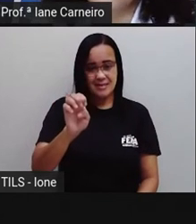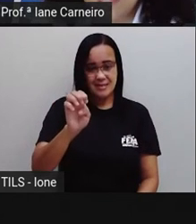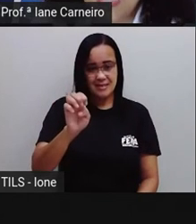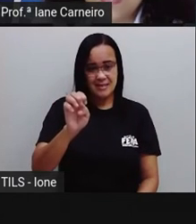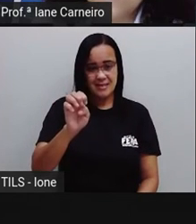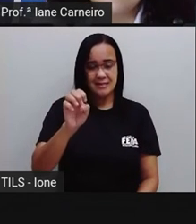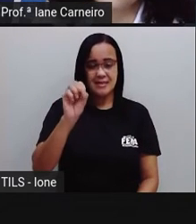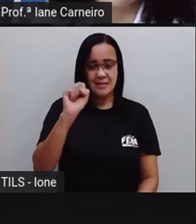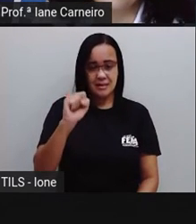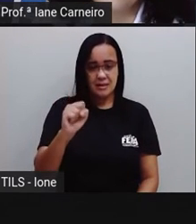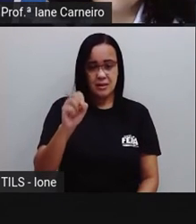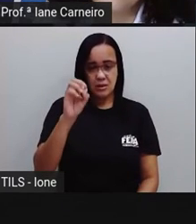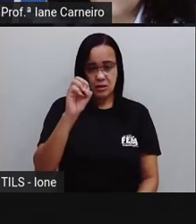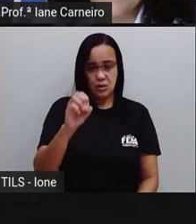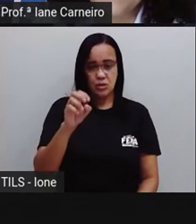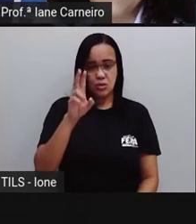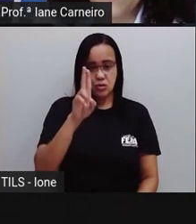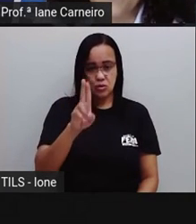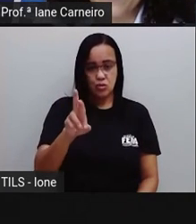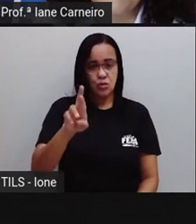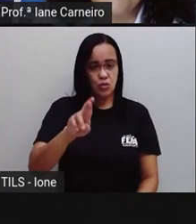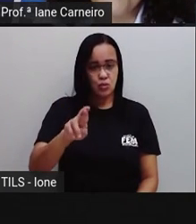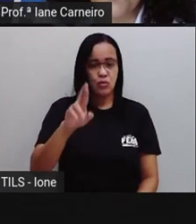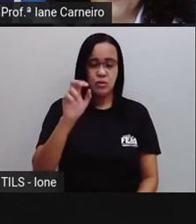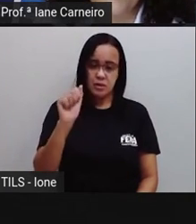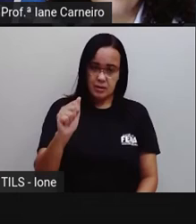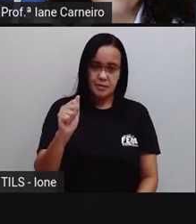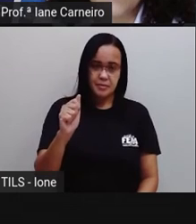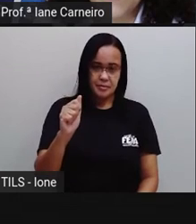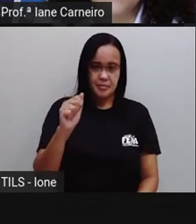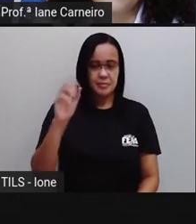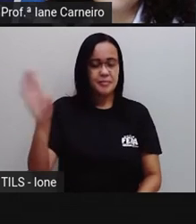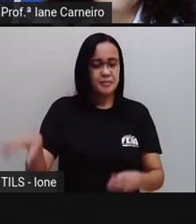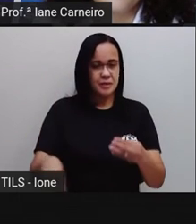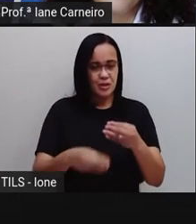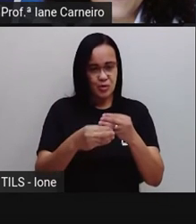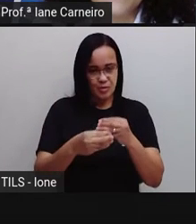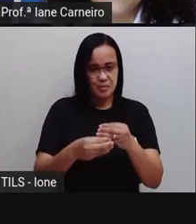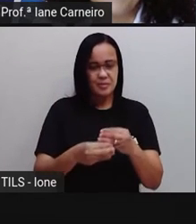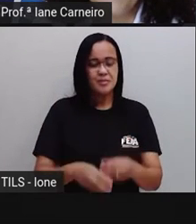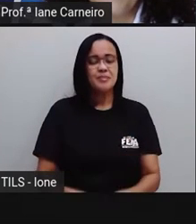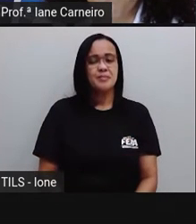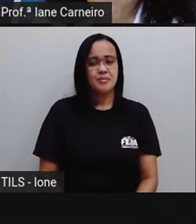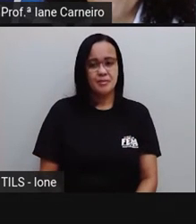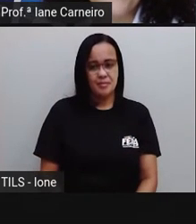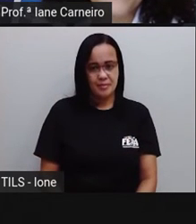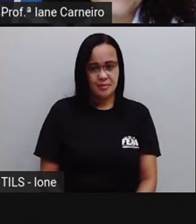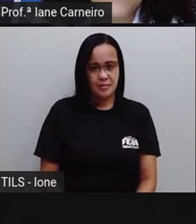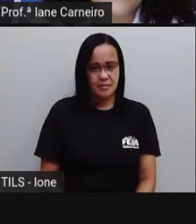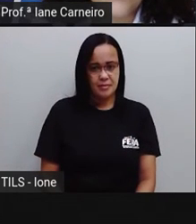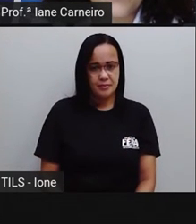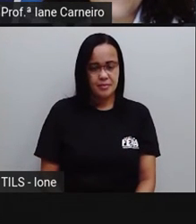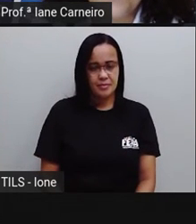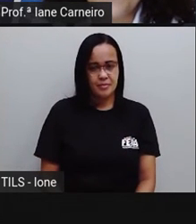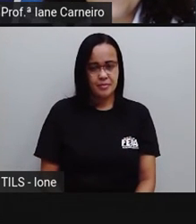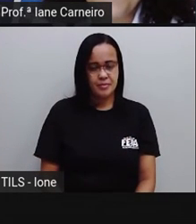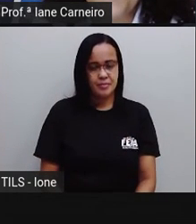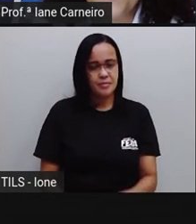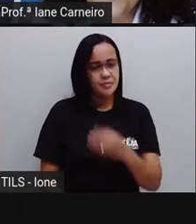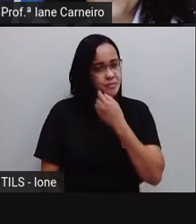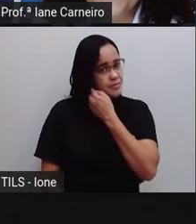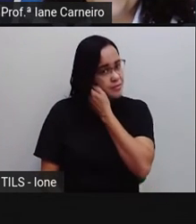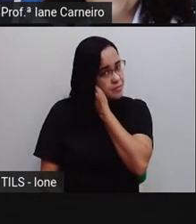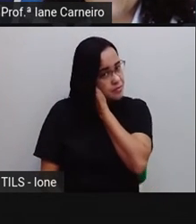TÉ-ZOURA. Então, olha a sílaba TÉ, como é que a gente forma, ó, com o T e o E, tá bom? TESOURA. Vamos